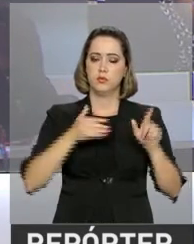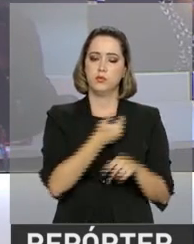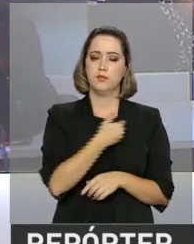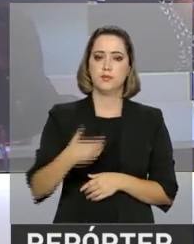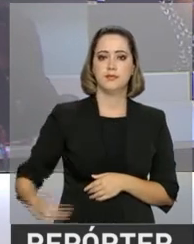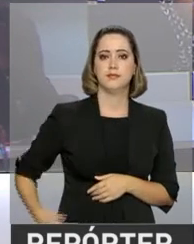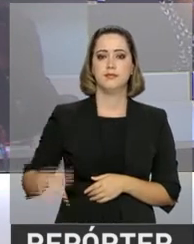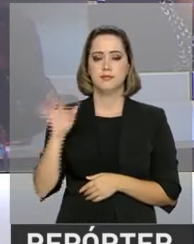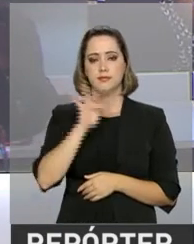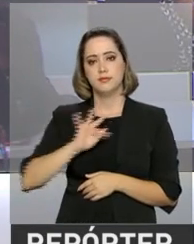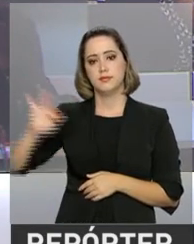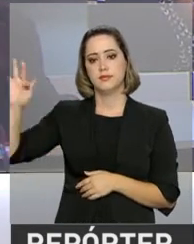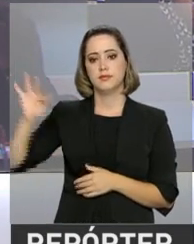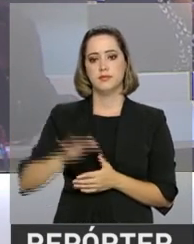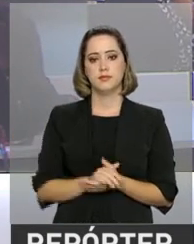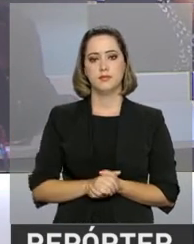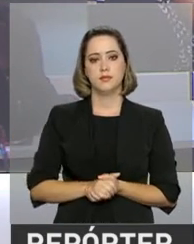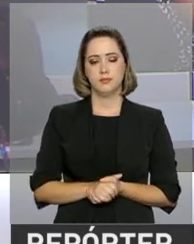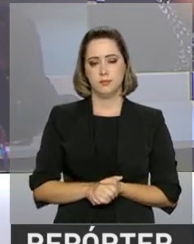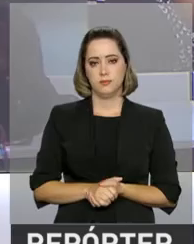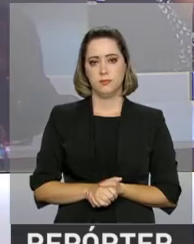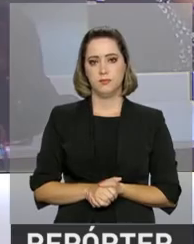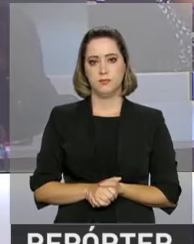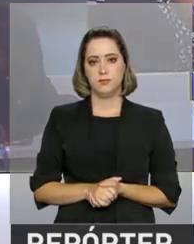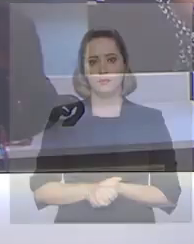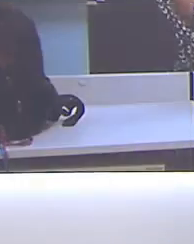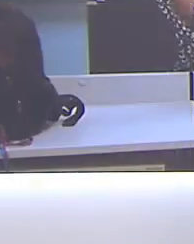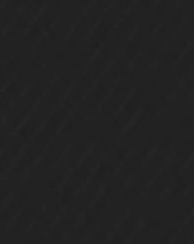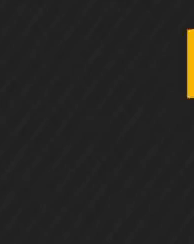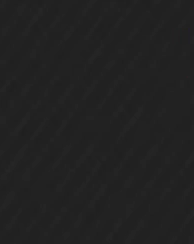a gente aqui na NBR, a TV do Governo Federal.